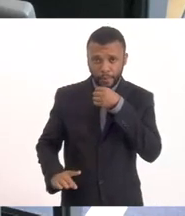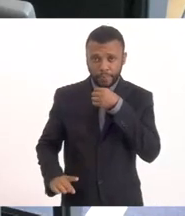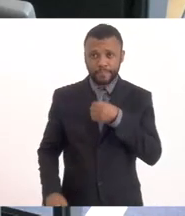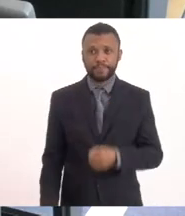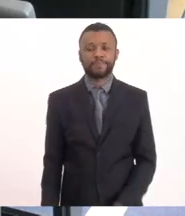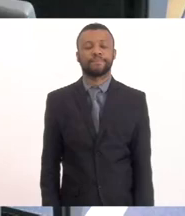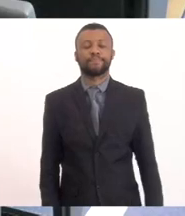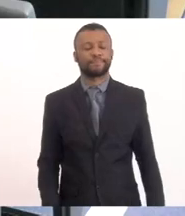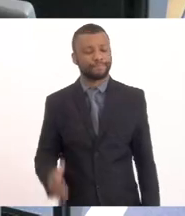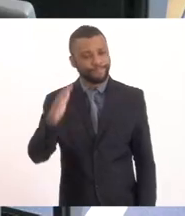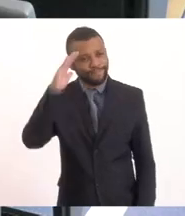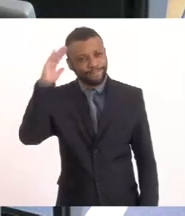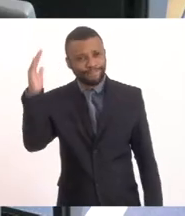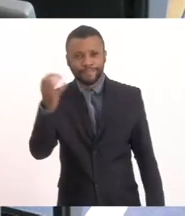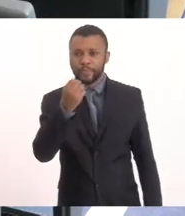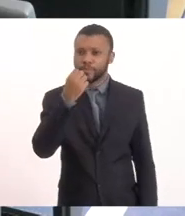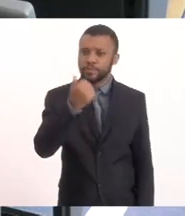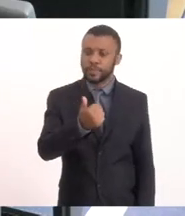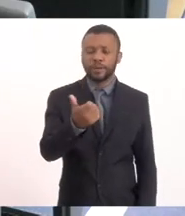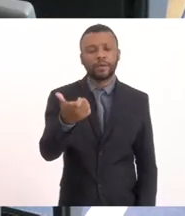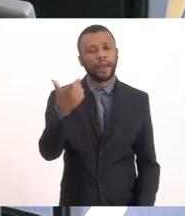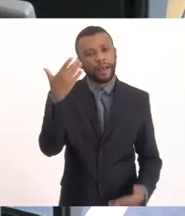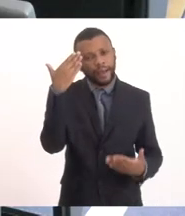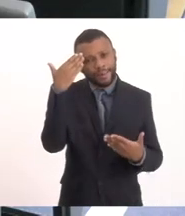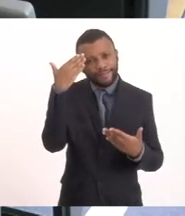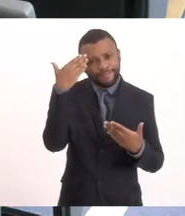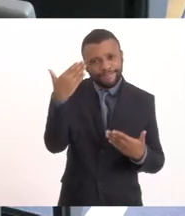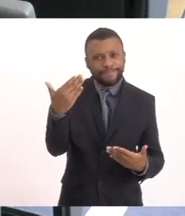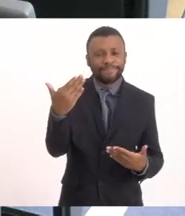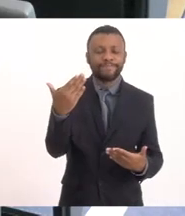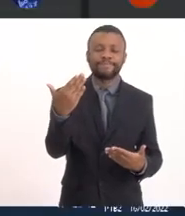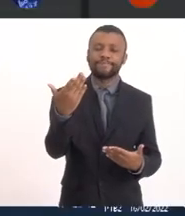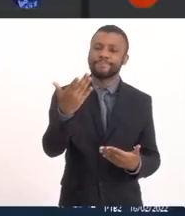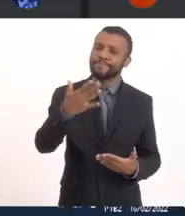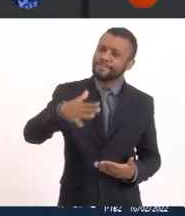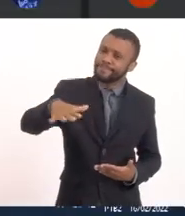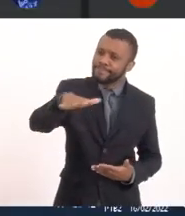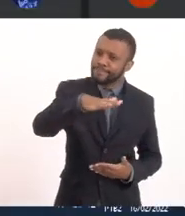Oi Jair Tudo bom Só para agradecer O empenho De todos